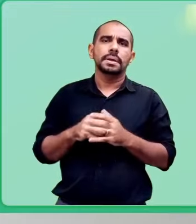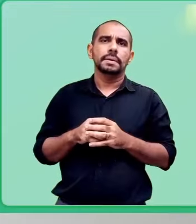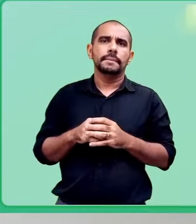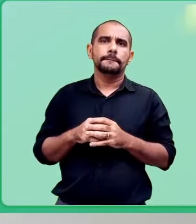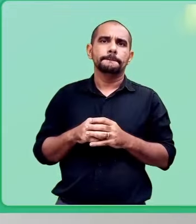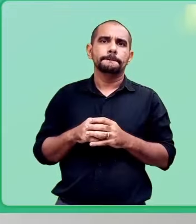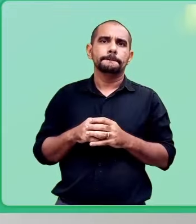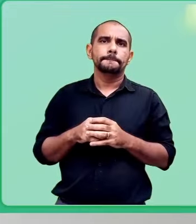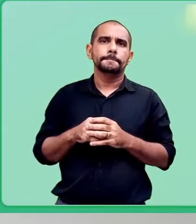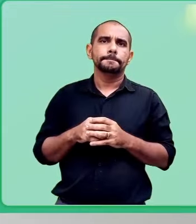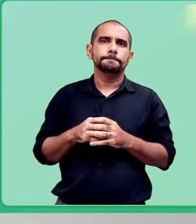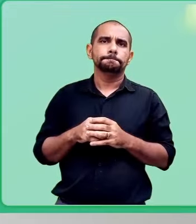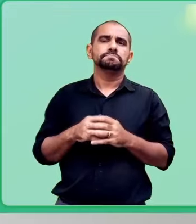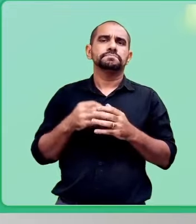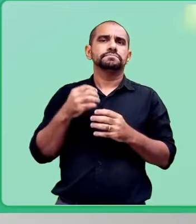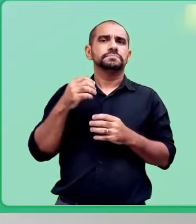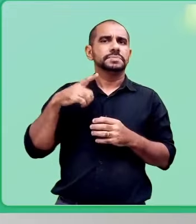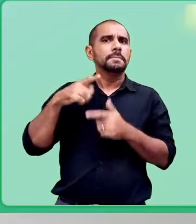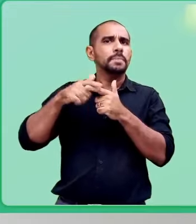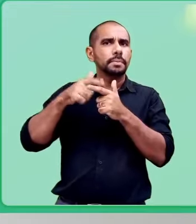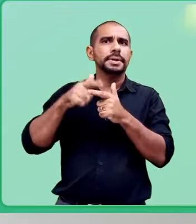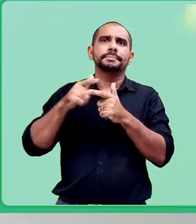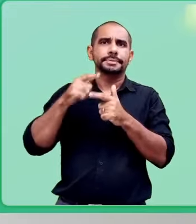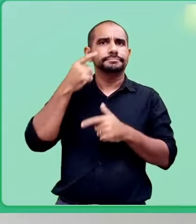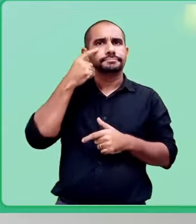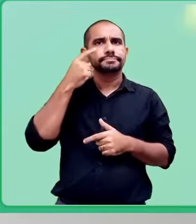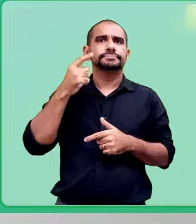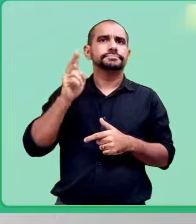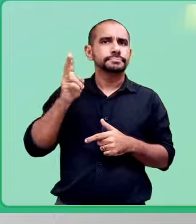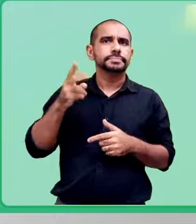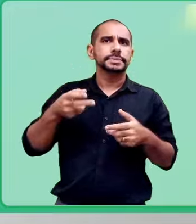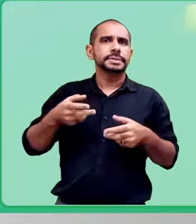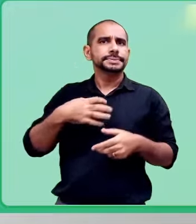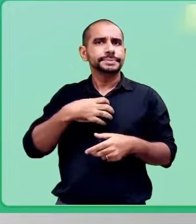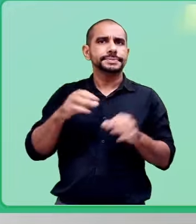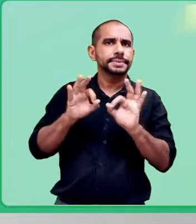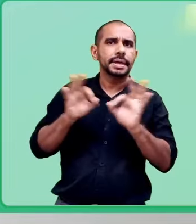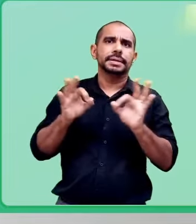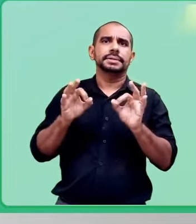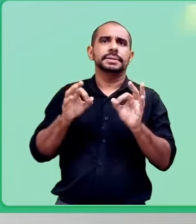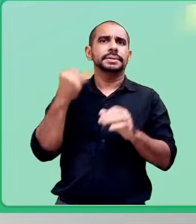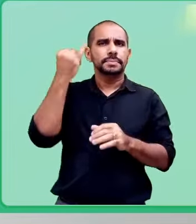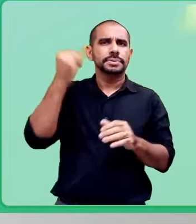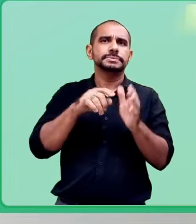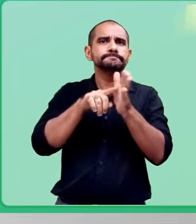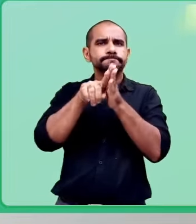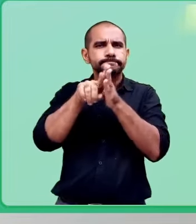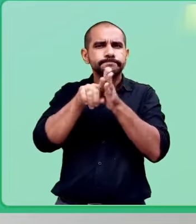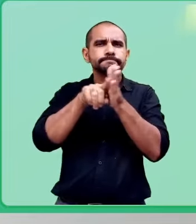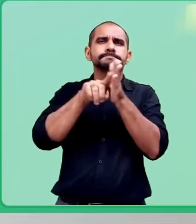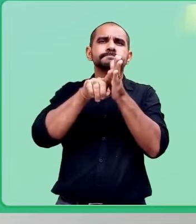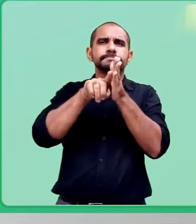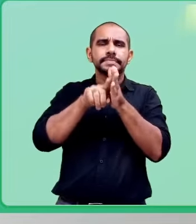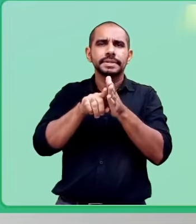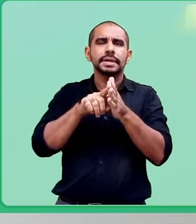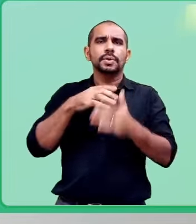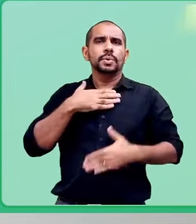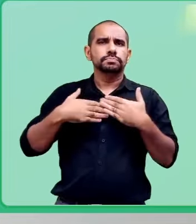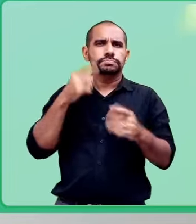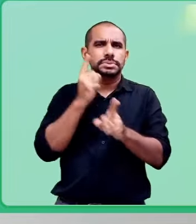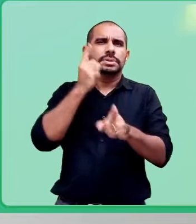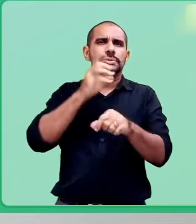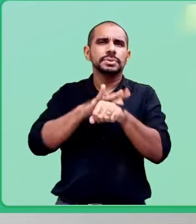sendo acometido e o paciente não sentir nada. Dessa forma é importantíssimo o rastreio para que a gente possa